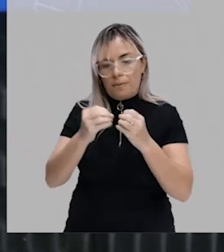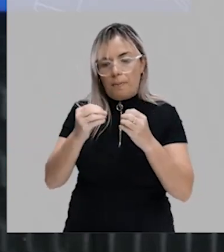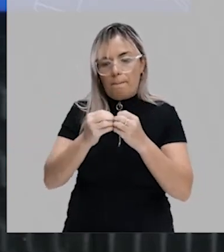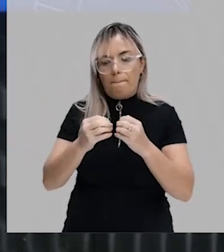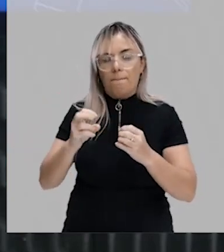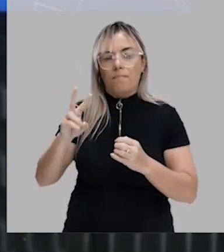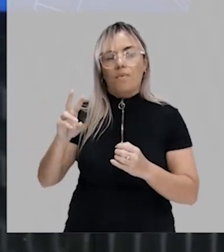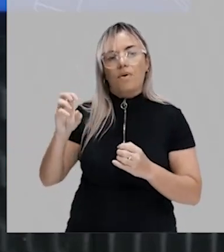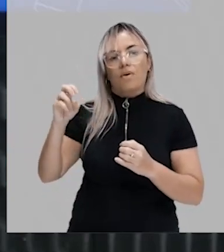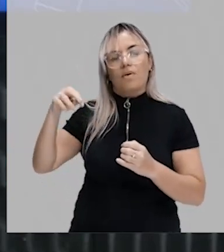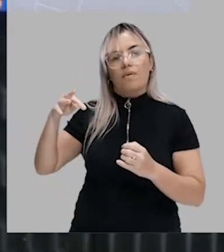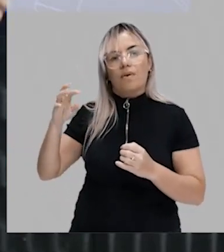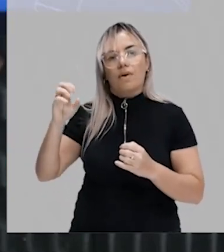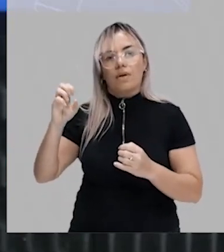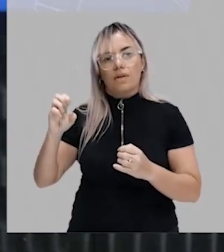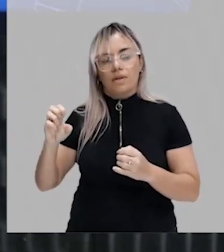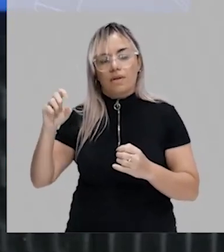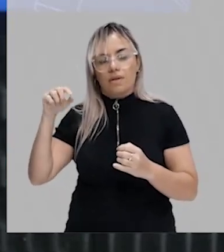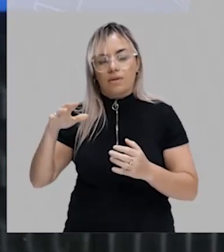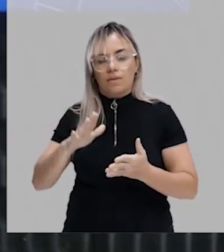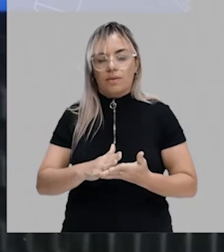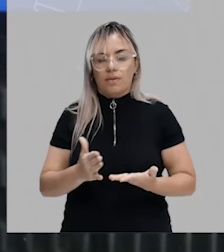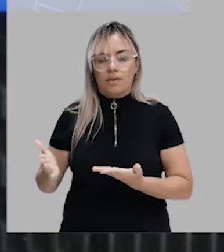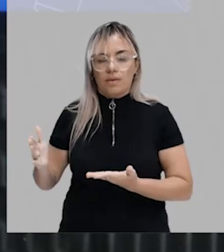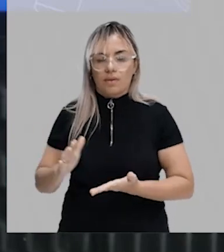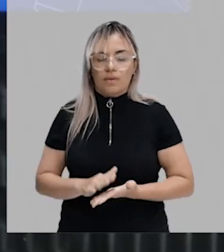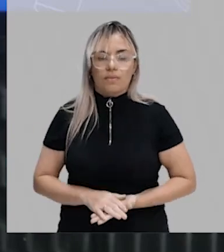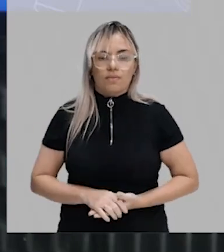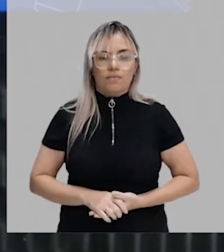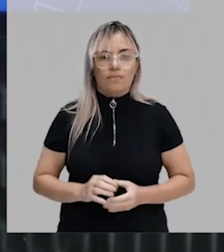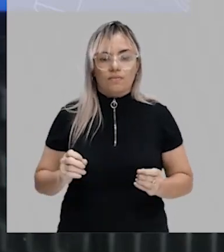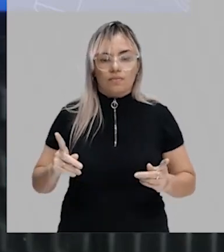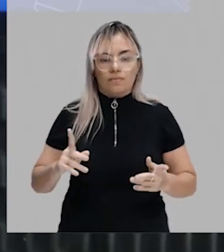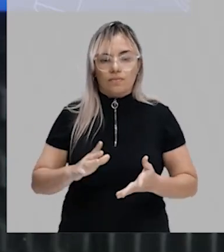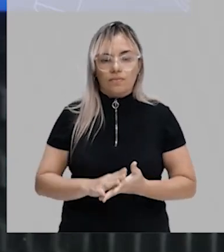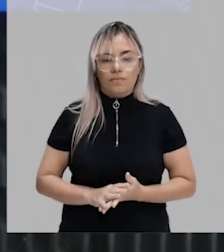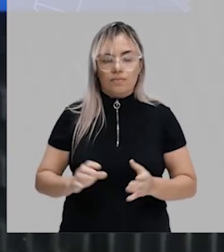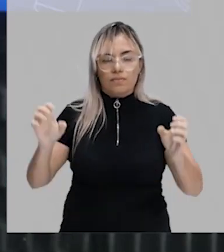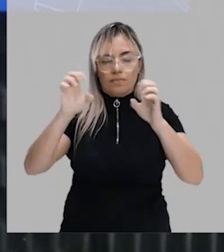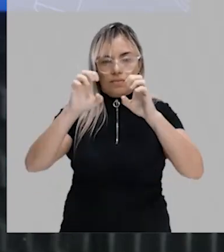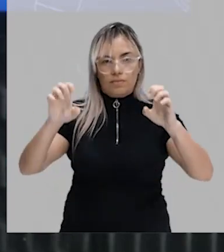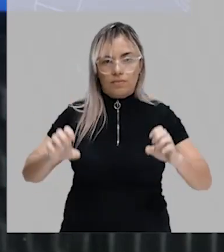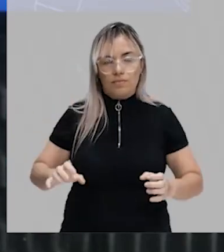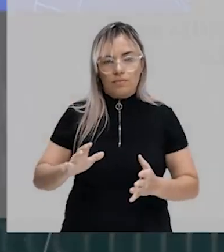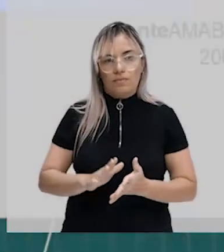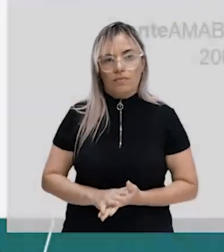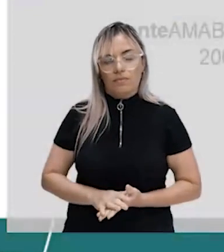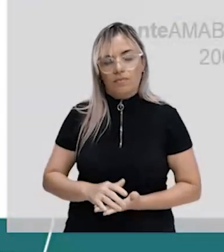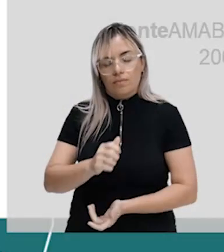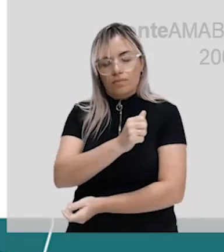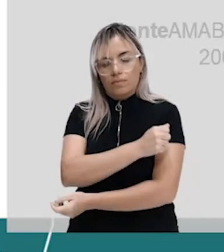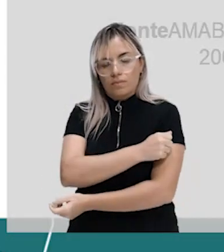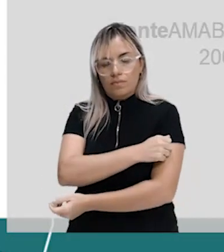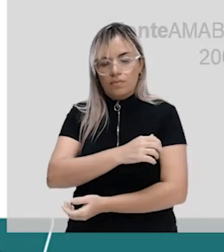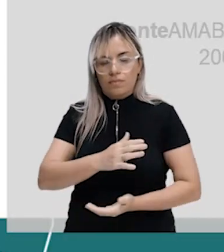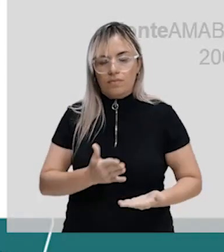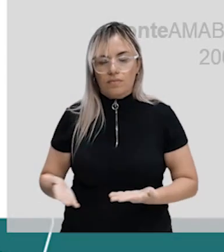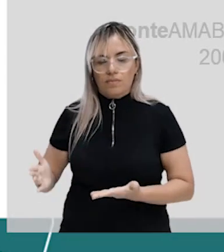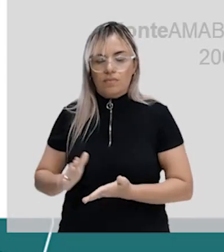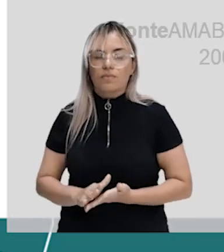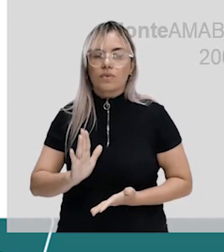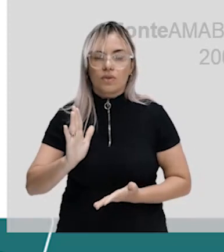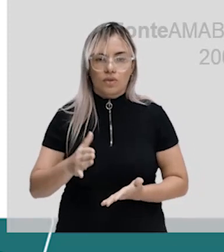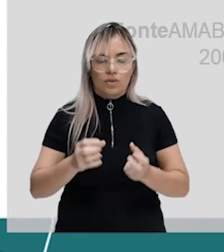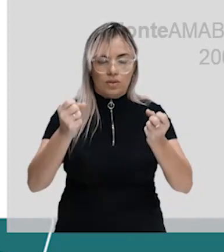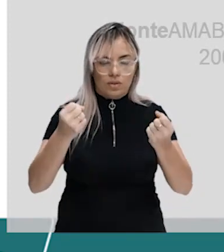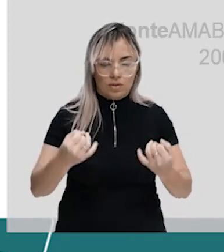ventre é o mesoderma ventral, ok? E essas estruturas aí, pessoal, eu já falei do